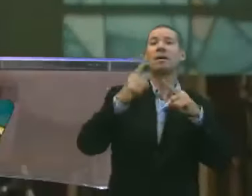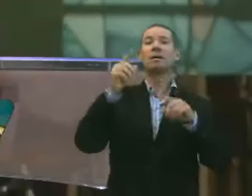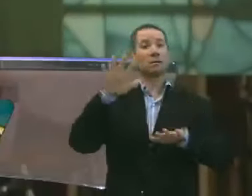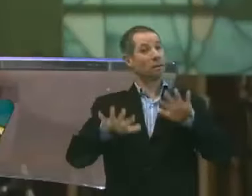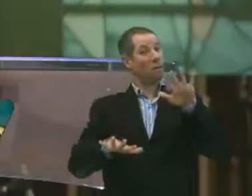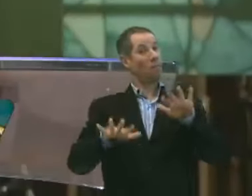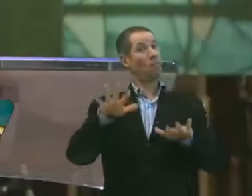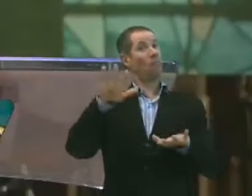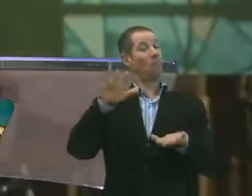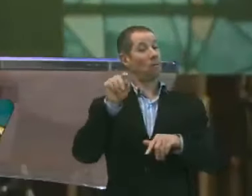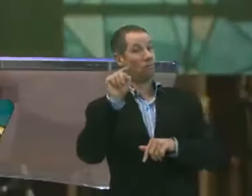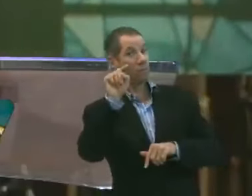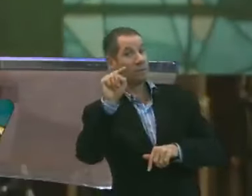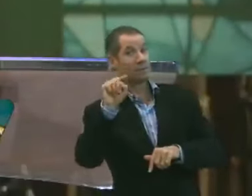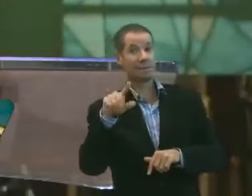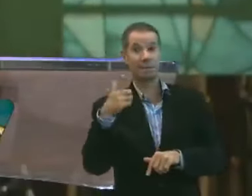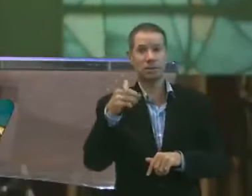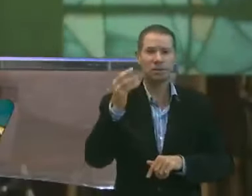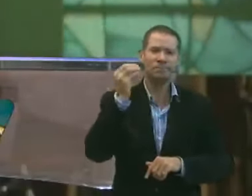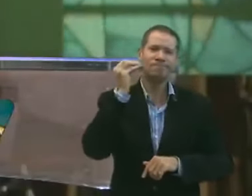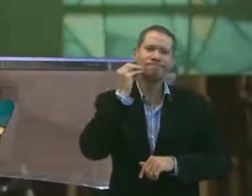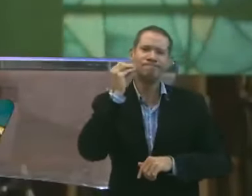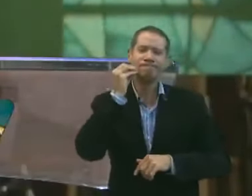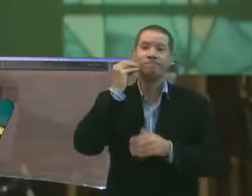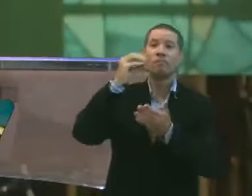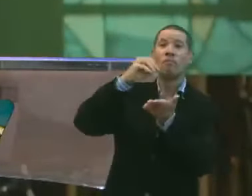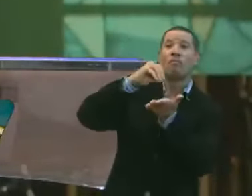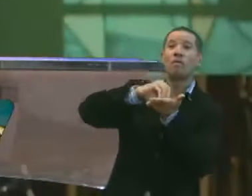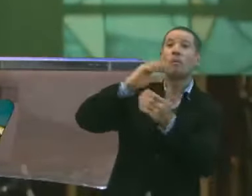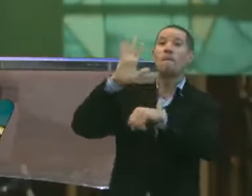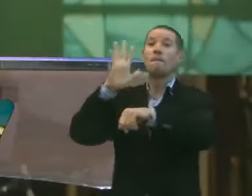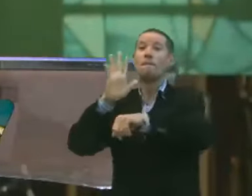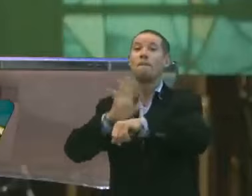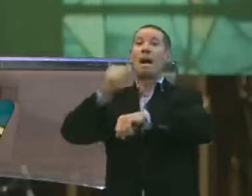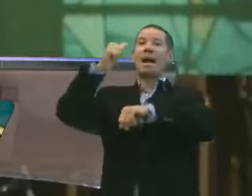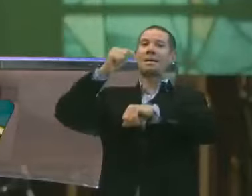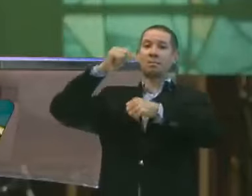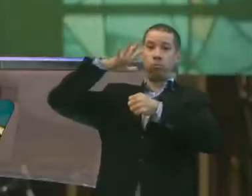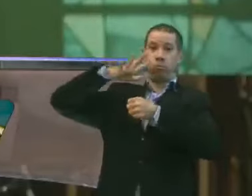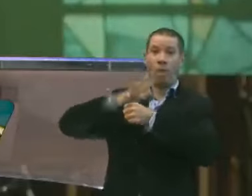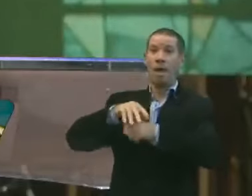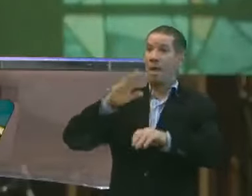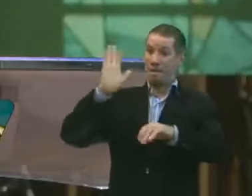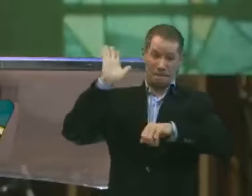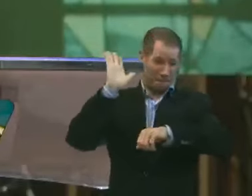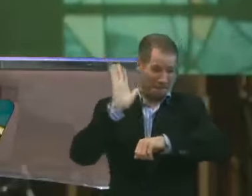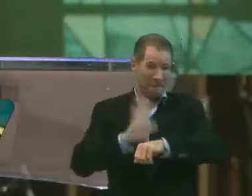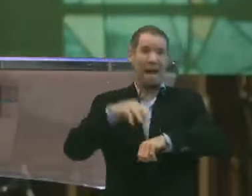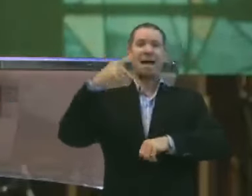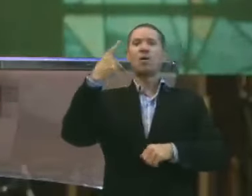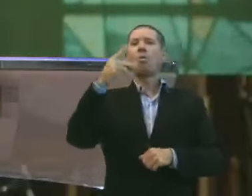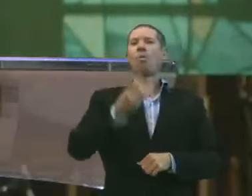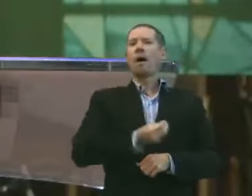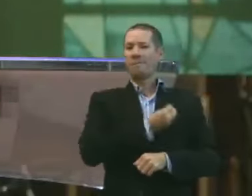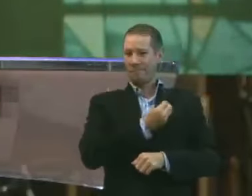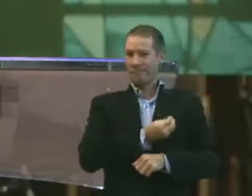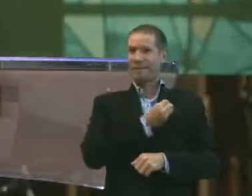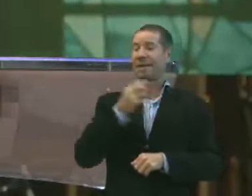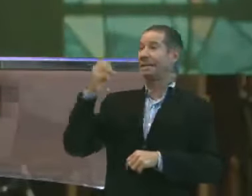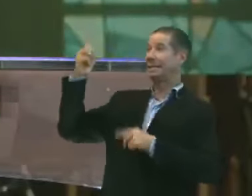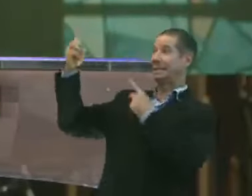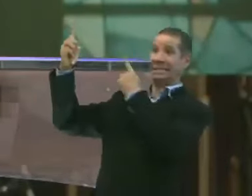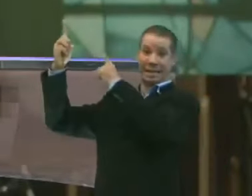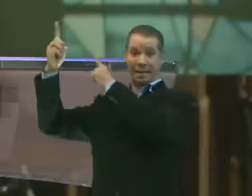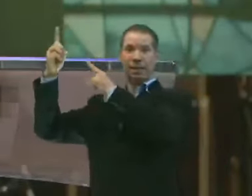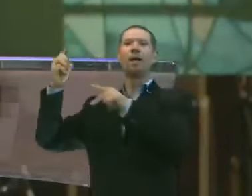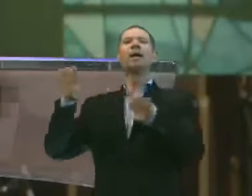Talvez. Você não tenha experimentado. Muito mais. Abundantemente. Além de Deus. Na sua vida. Porque